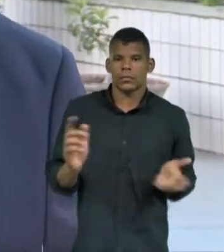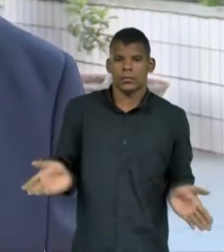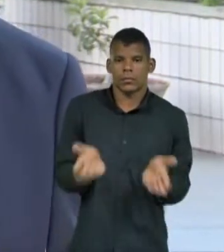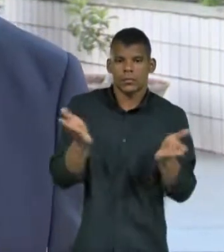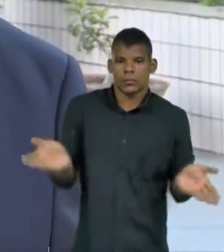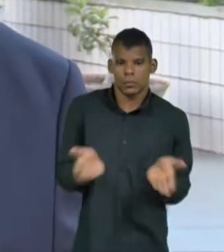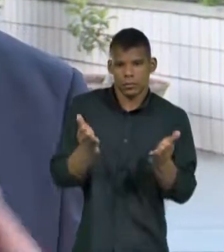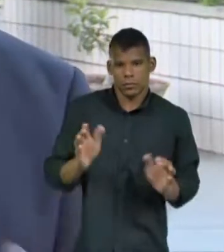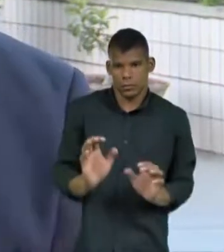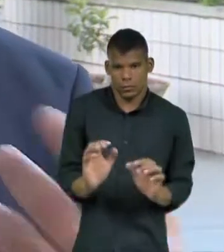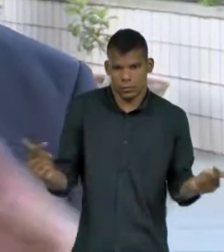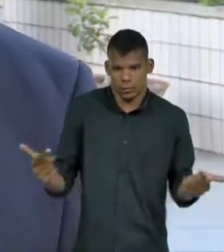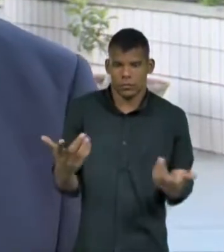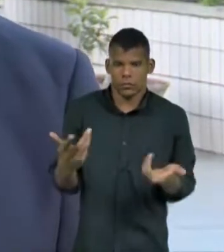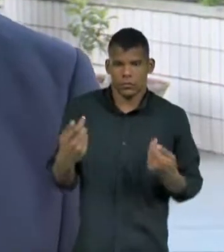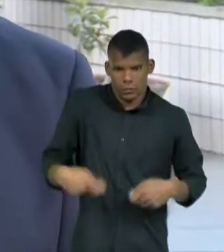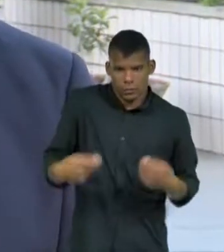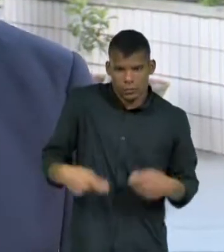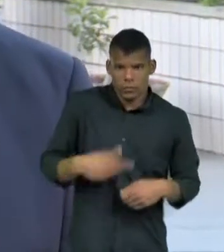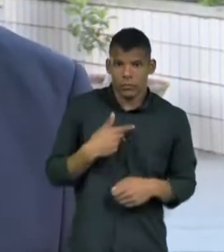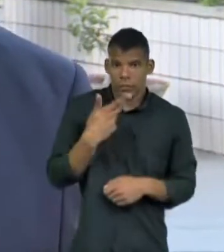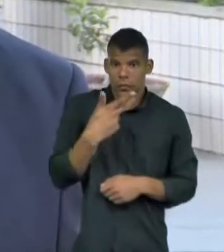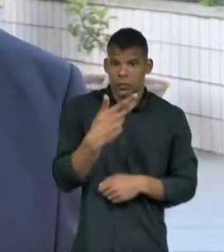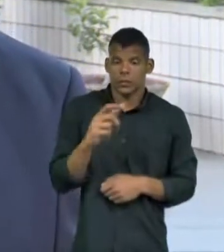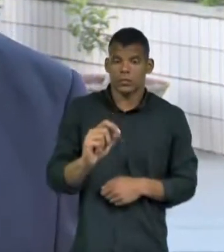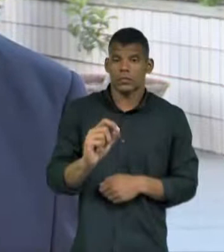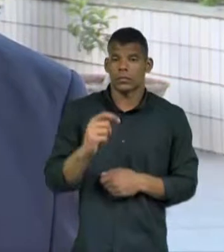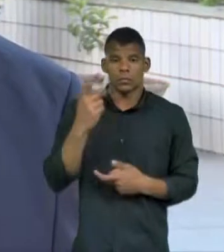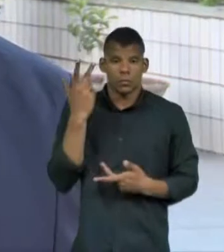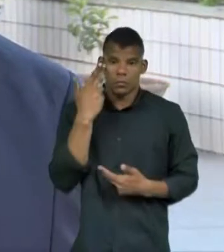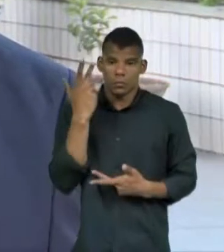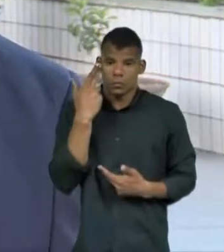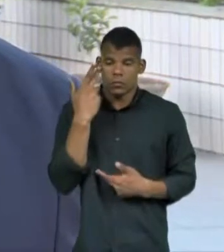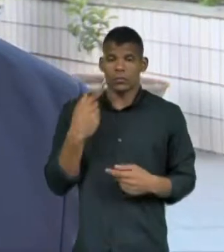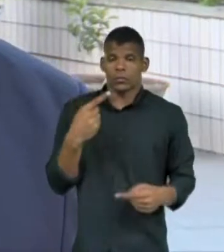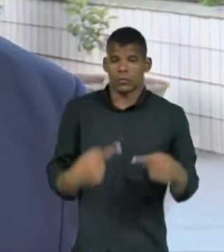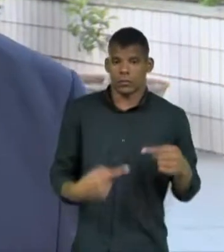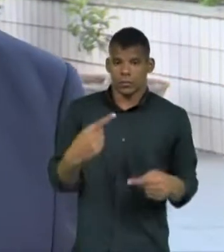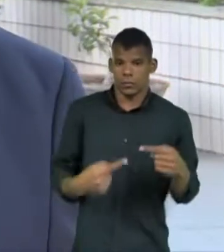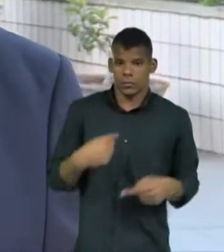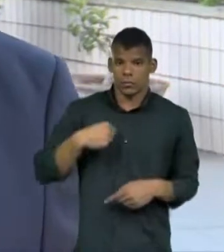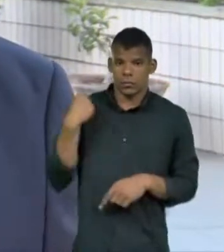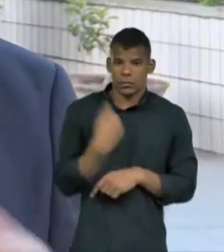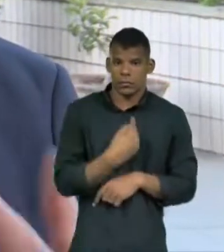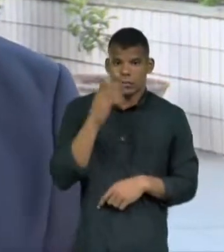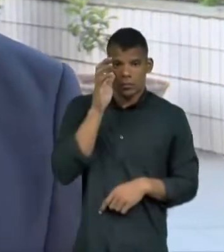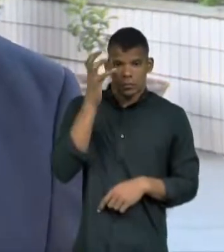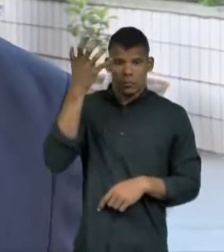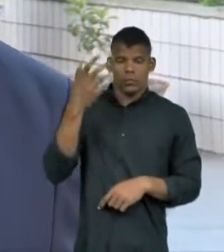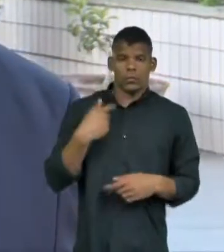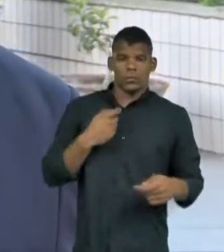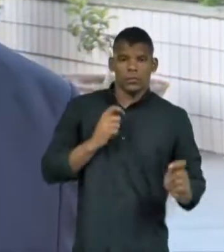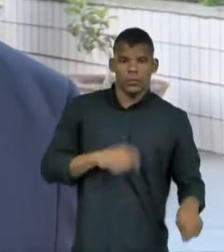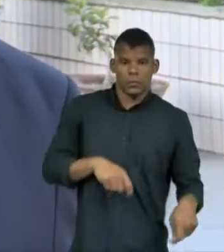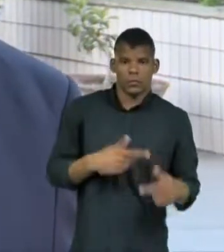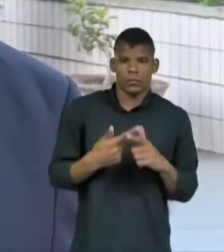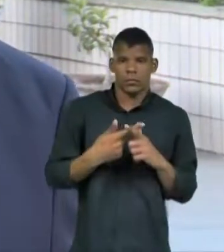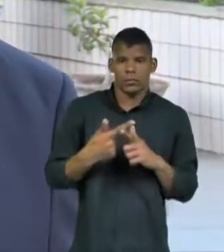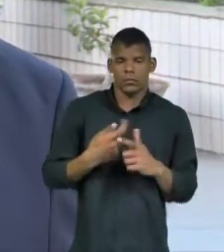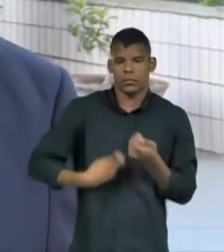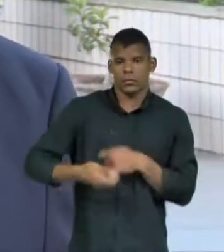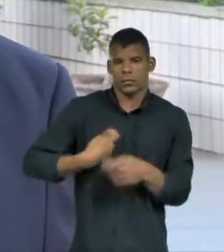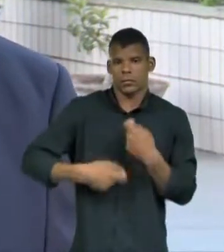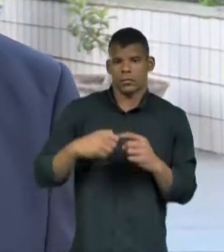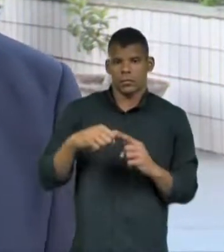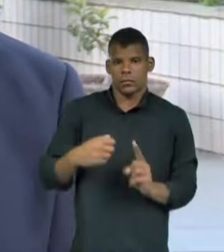claro, na escassez, e dizer, olha, é assim mesmo. É através da política que nós vamos resolver as questões colocadas, os problemas econômicos, sociais